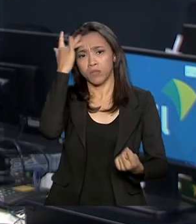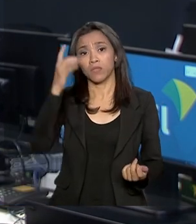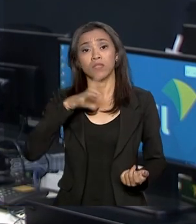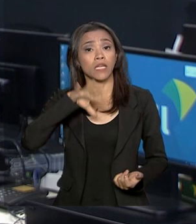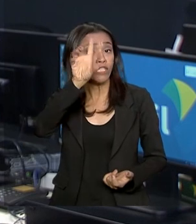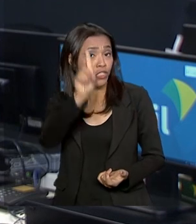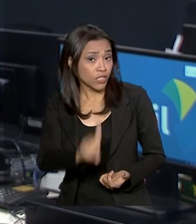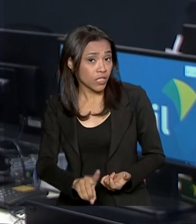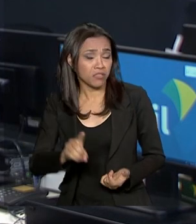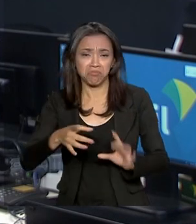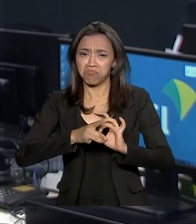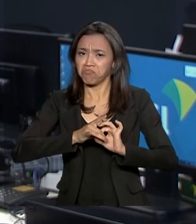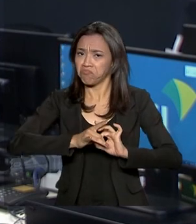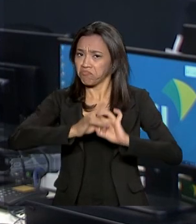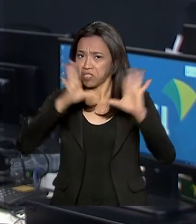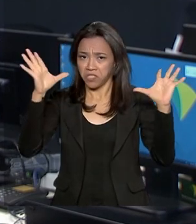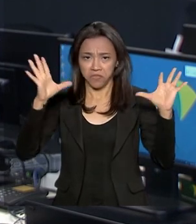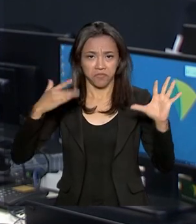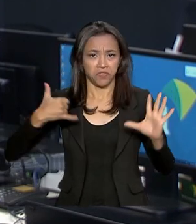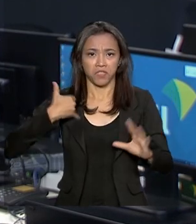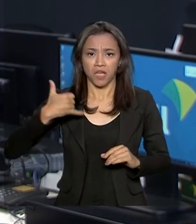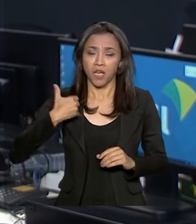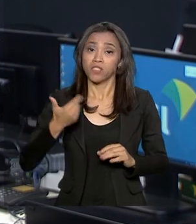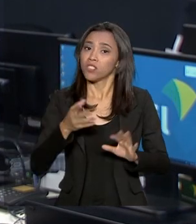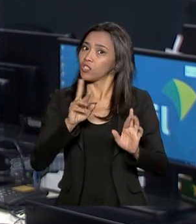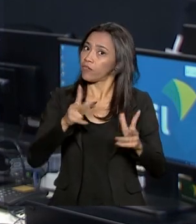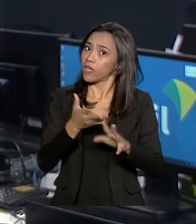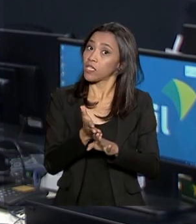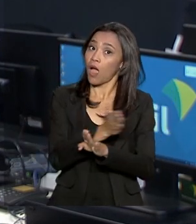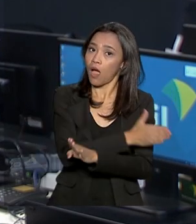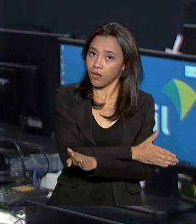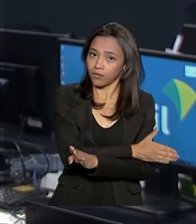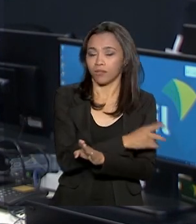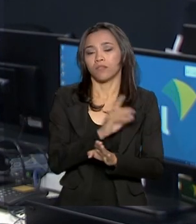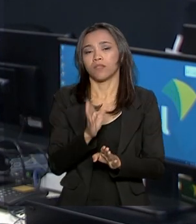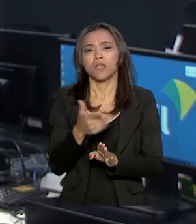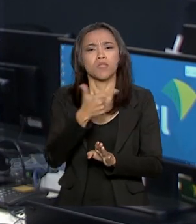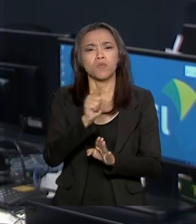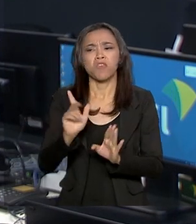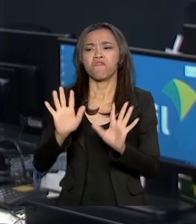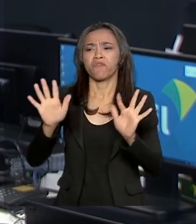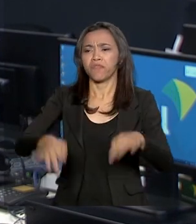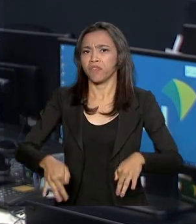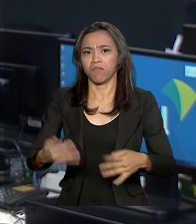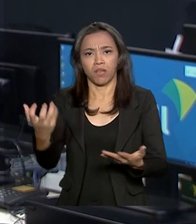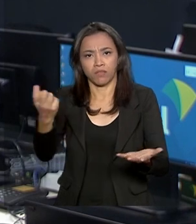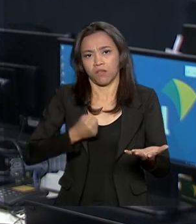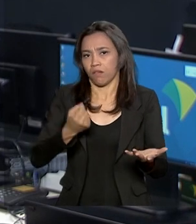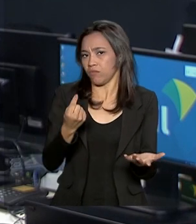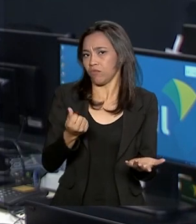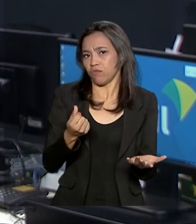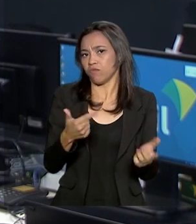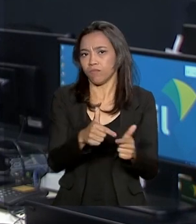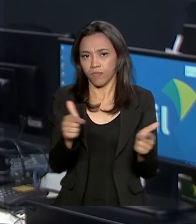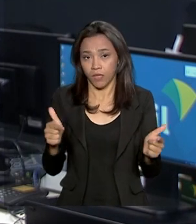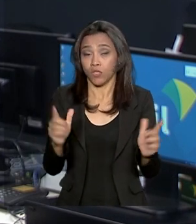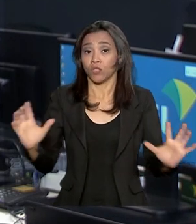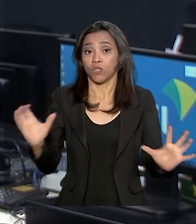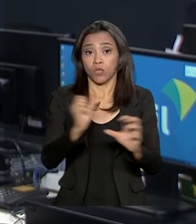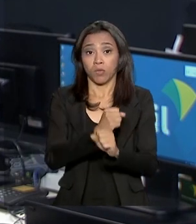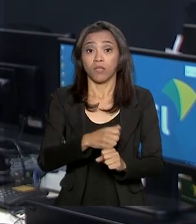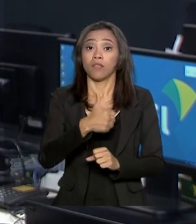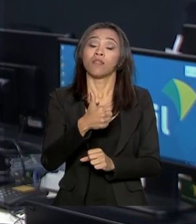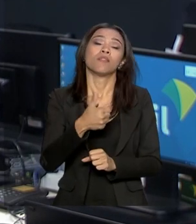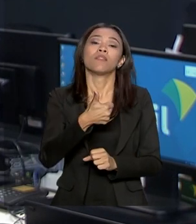sem limite de idade. Diferentemente dos saques anteriores, agora não há prazo final para a retirada do dinheiro. No total, 10